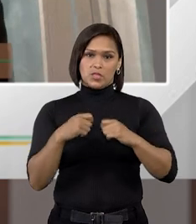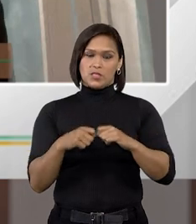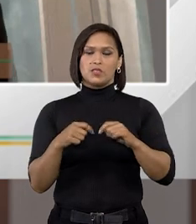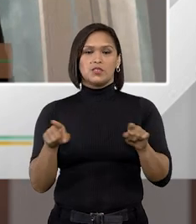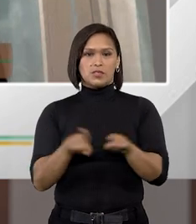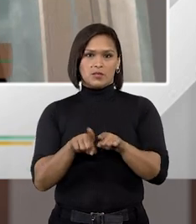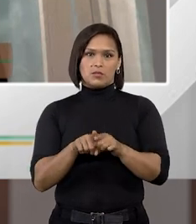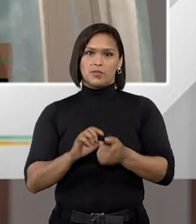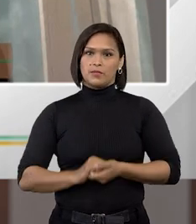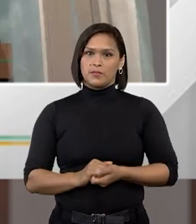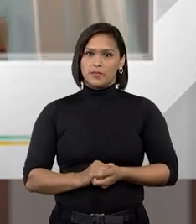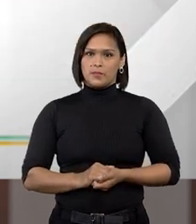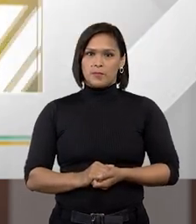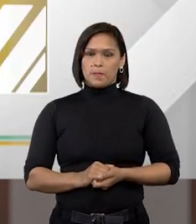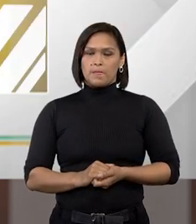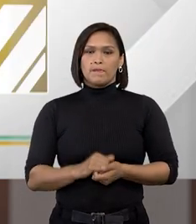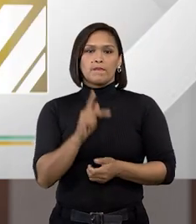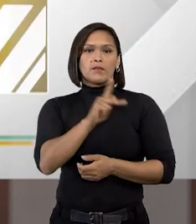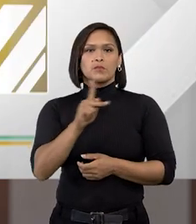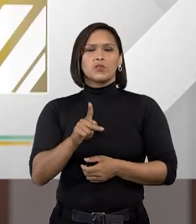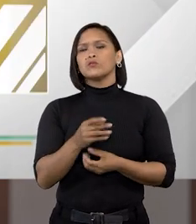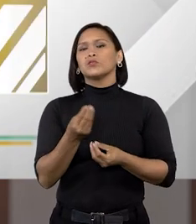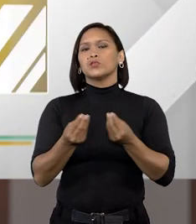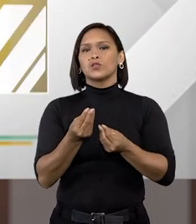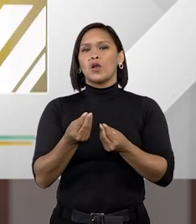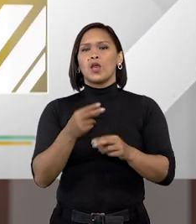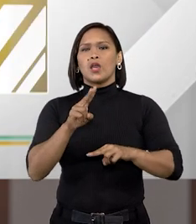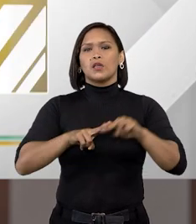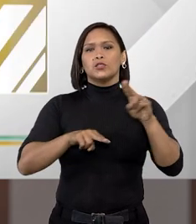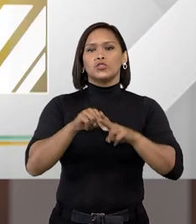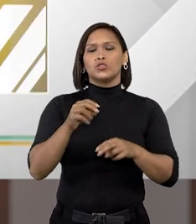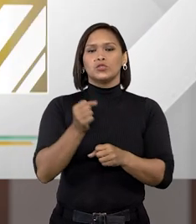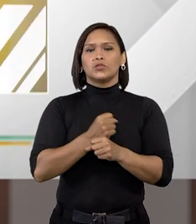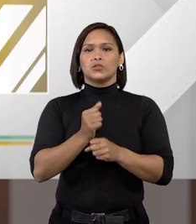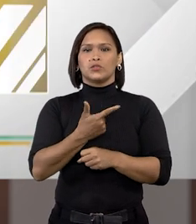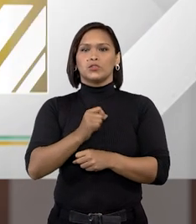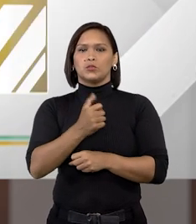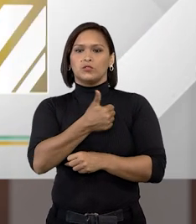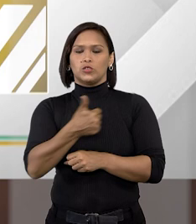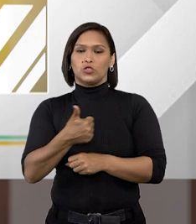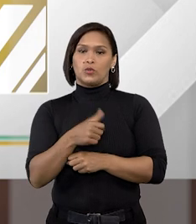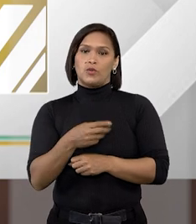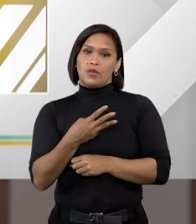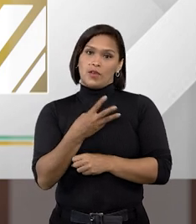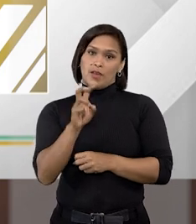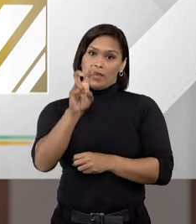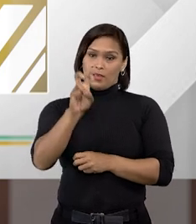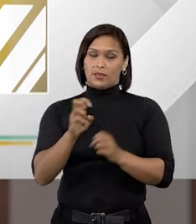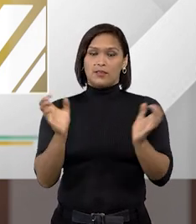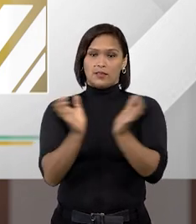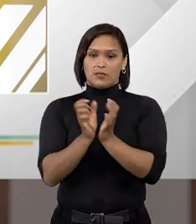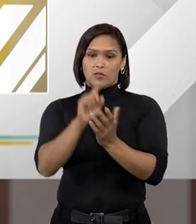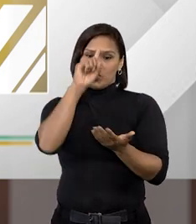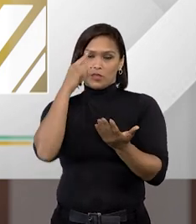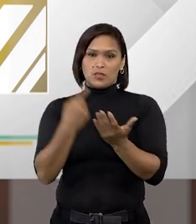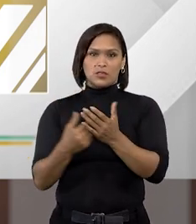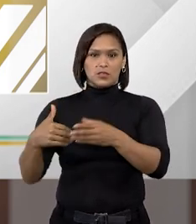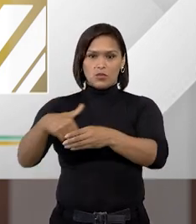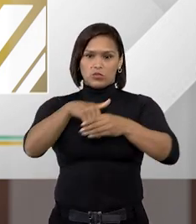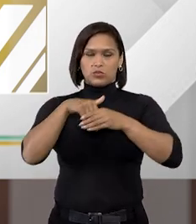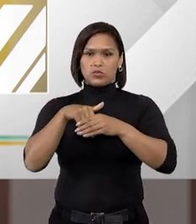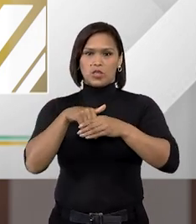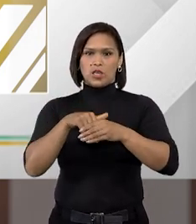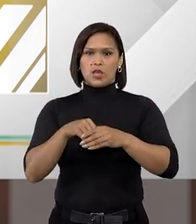essa regalia professor Bruno em junho deste ano a quinta turma do STJ em decisão colegiada